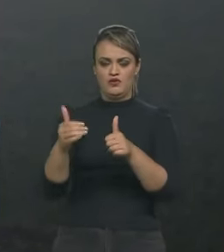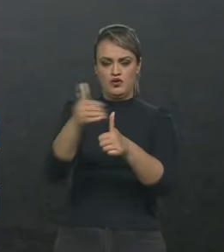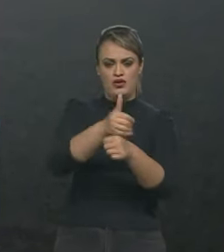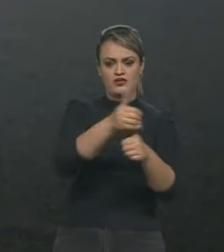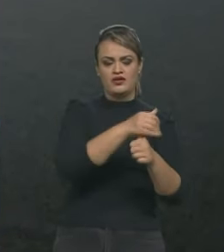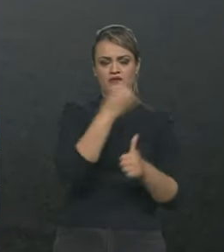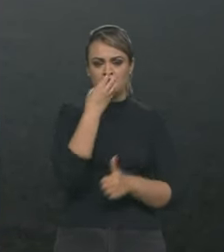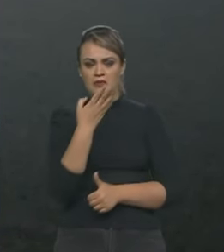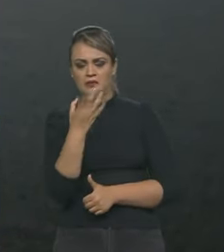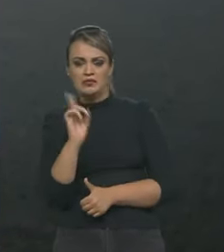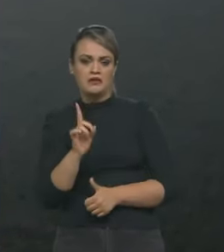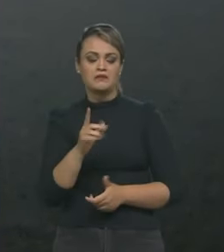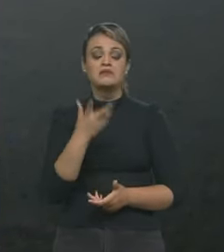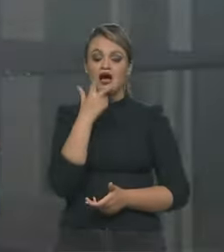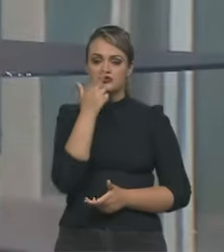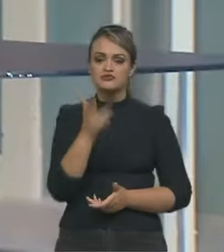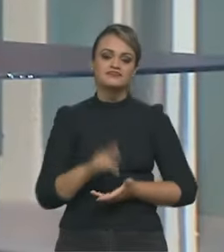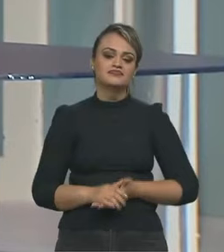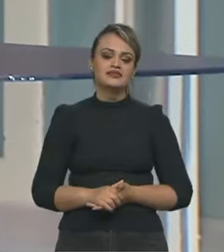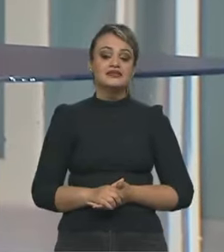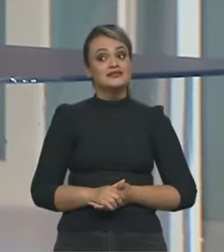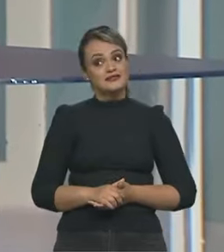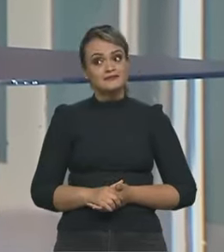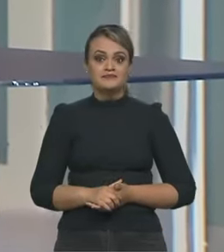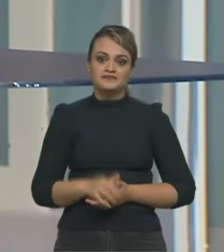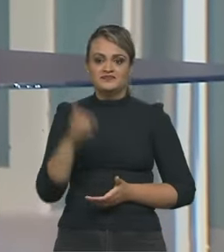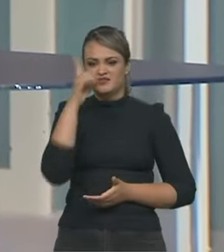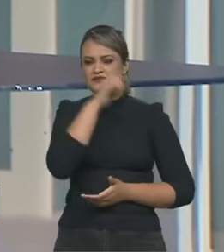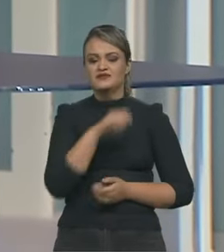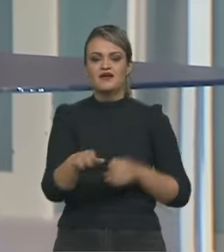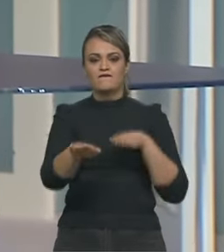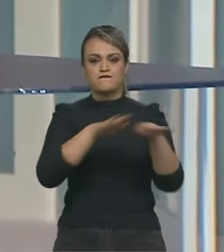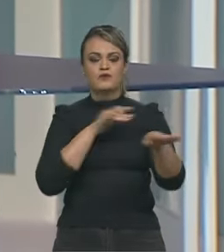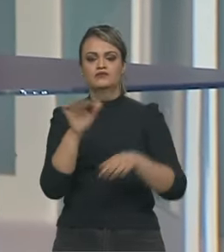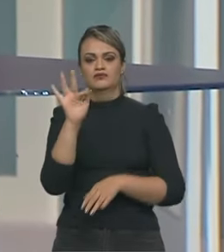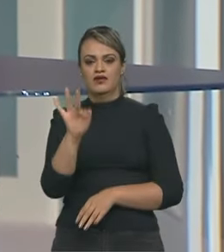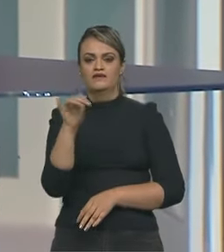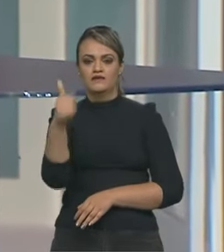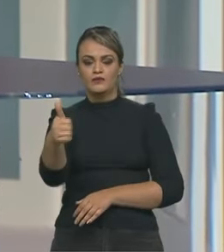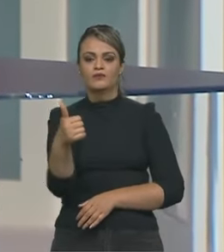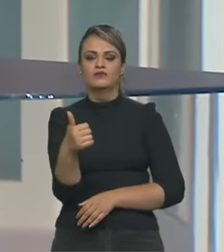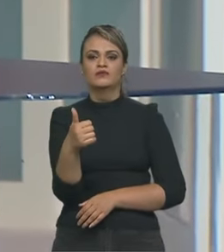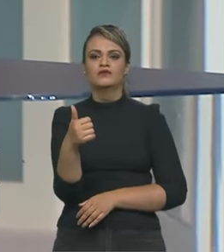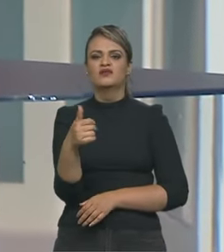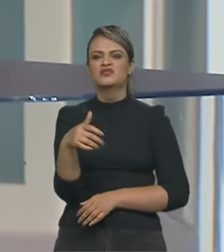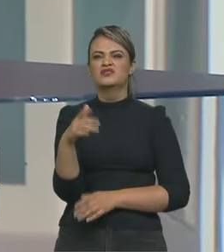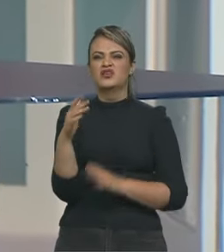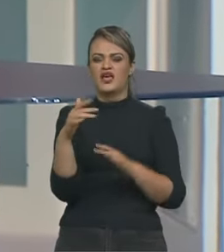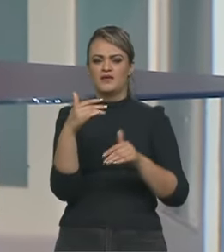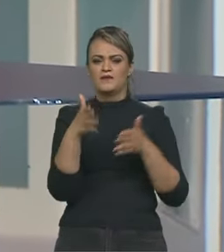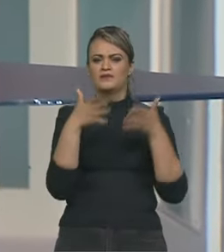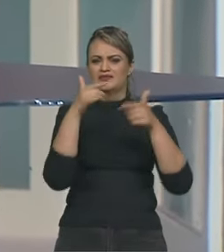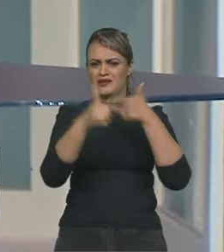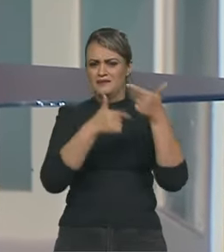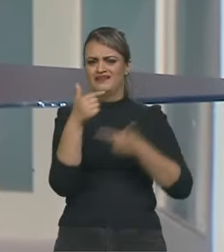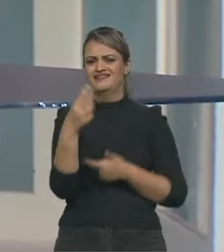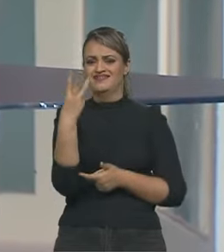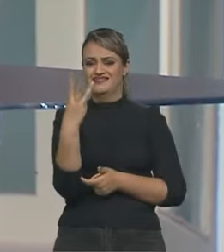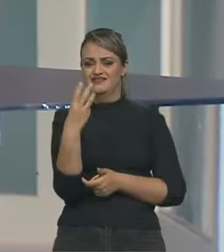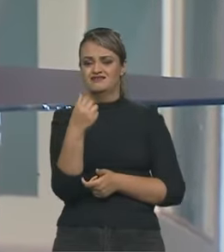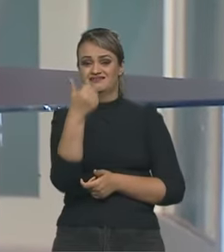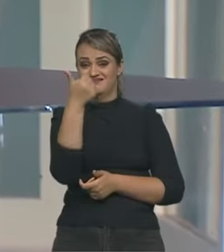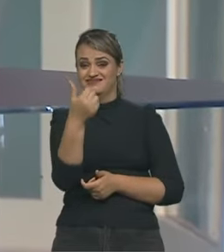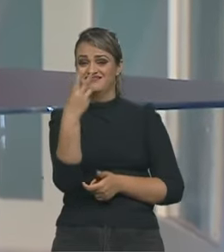Foi difícil falar. Eu participei na Fórmula 1 durante 13 anos. E 13 anos